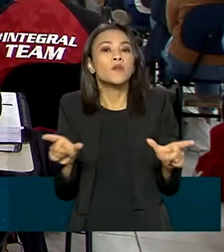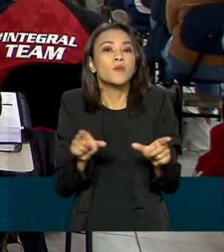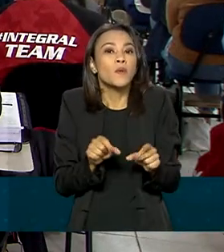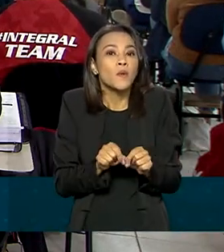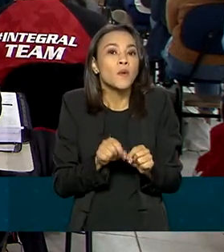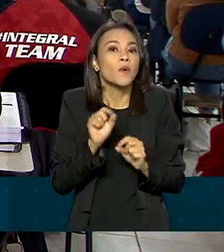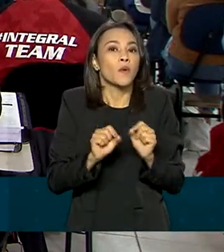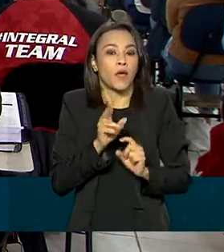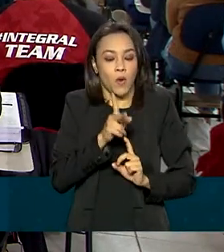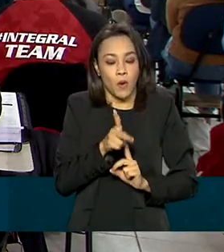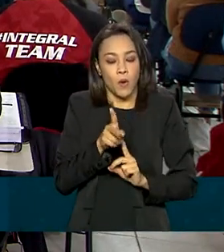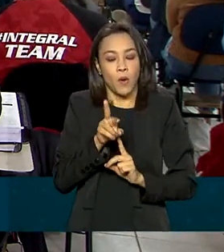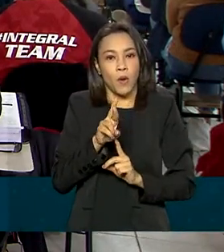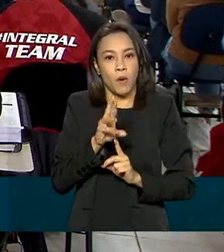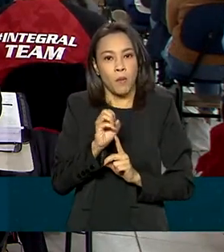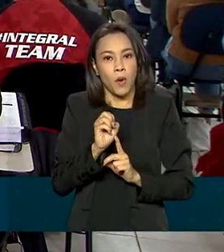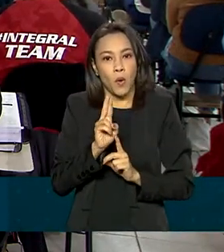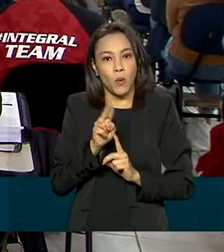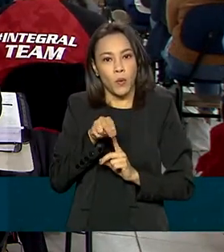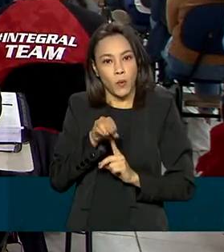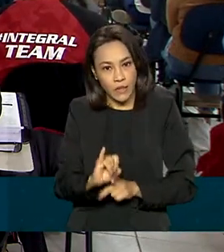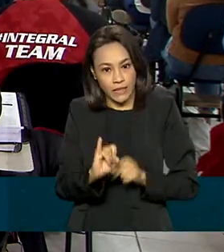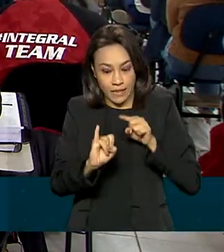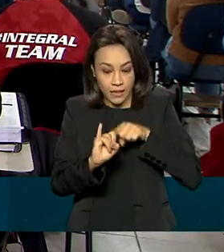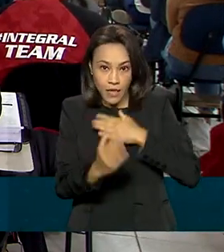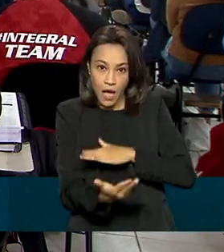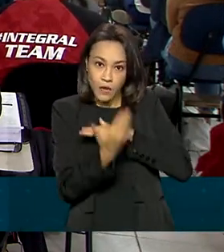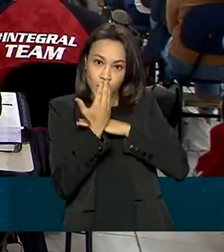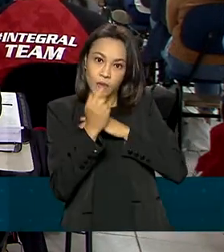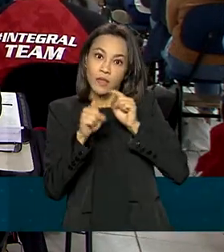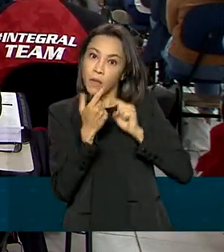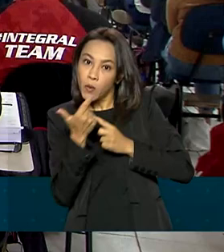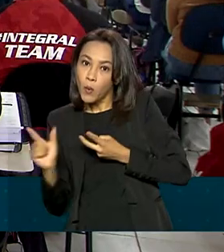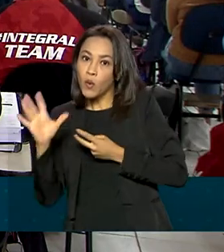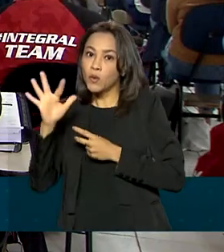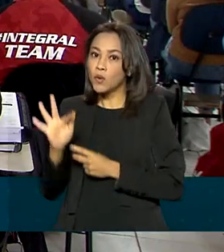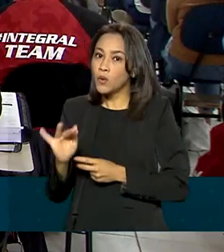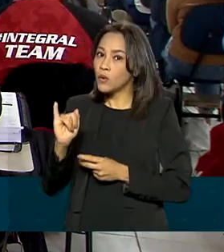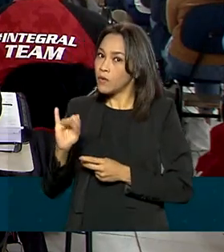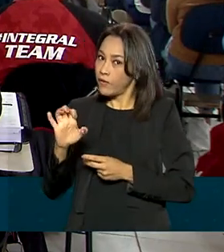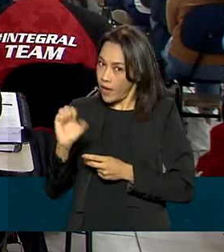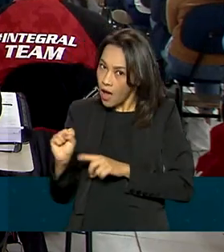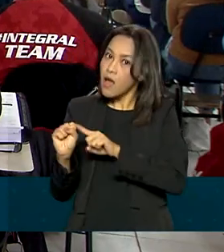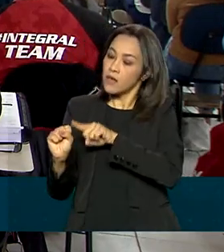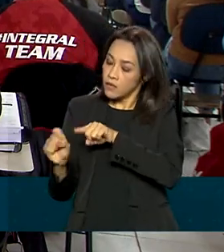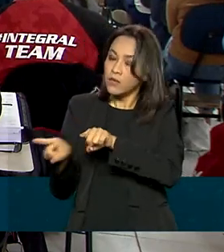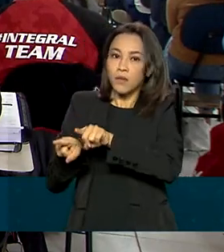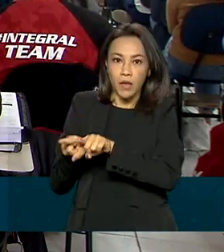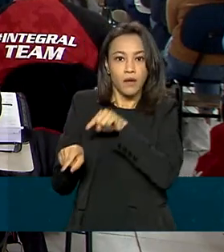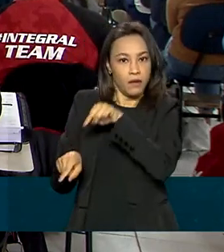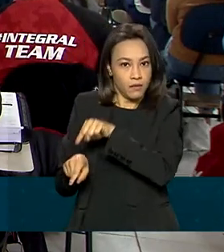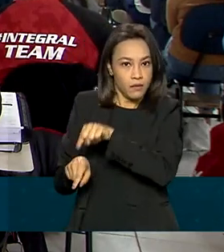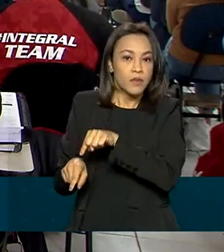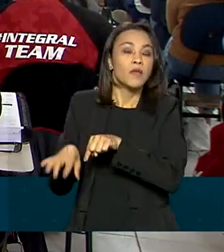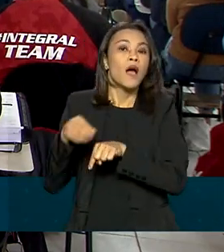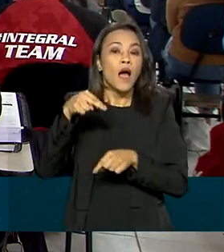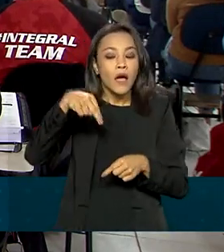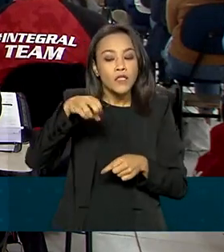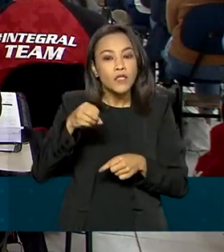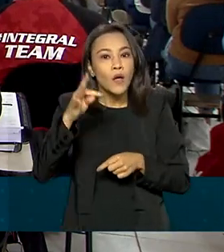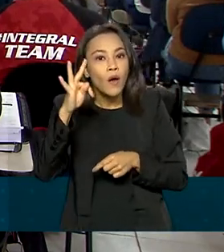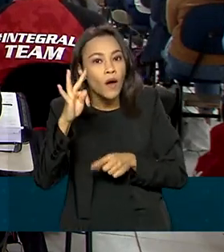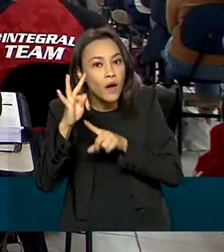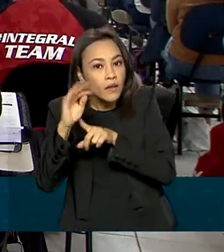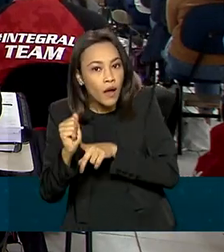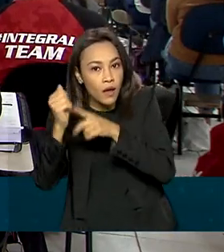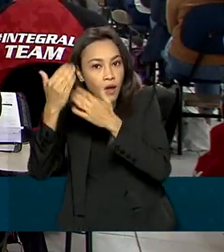Todos, ProUni. Além de dar acesso ao financiamento estudantil FIES, as notas também são aceitas